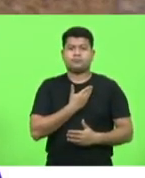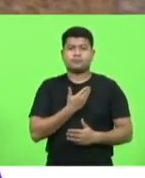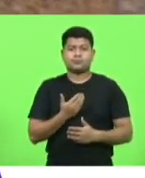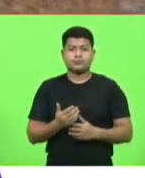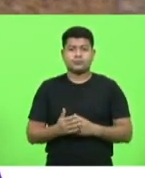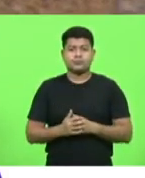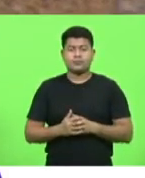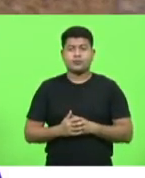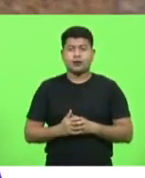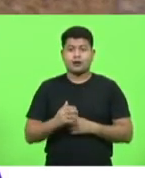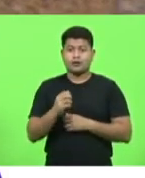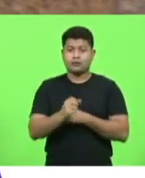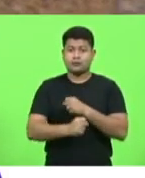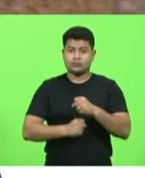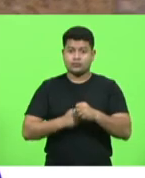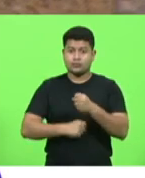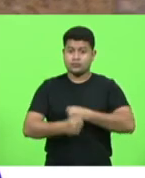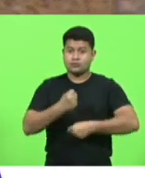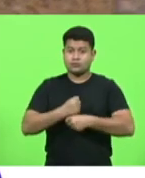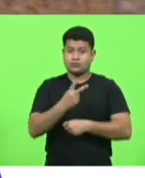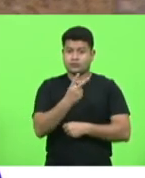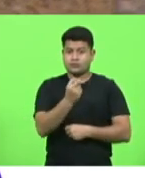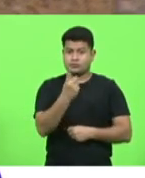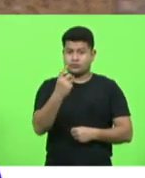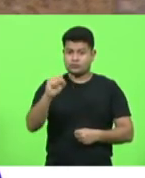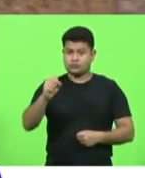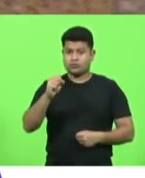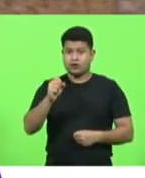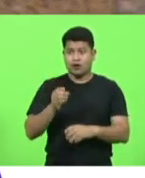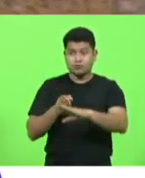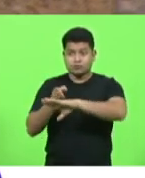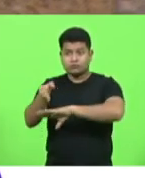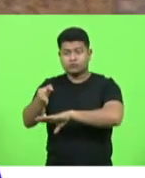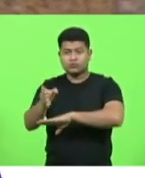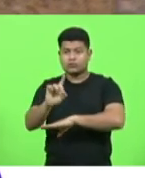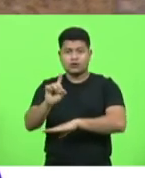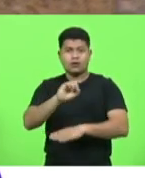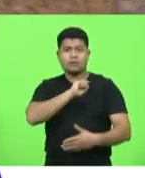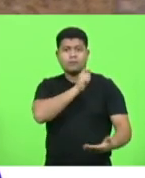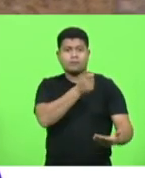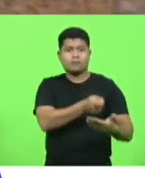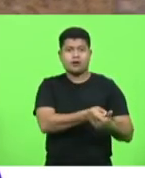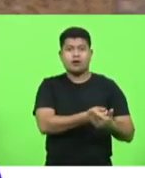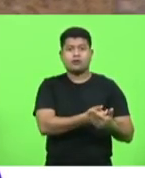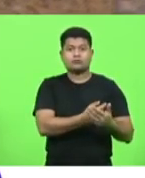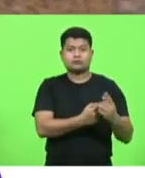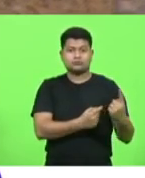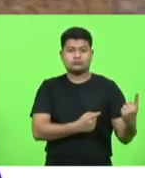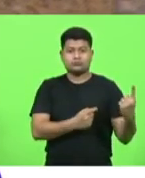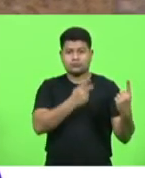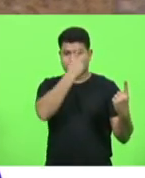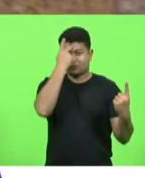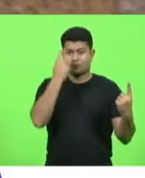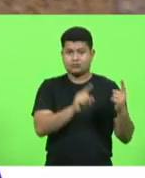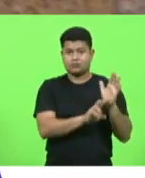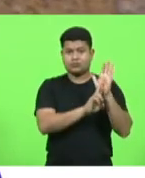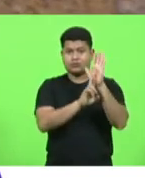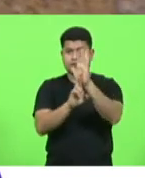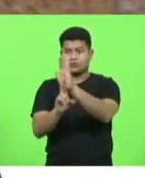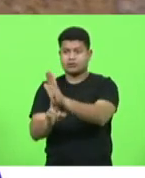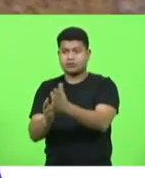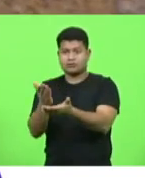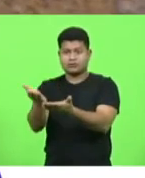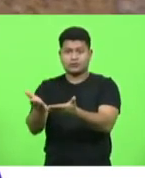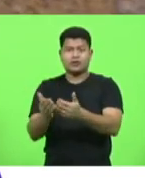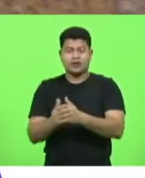em 2018 foram lá aliás nem foram pagaram para alguém ir lá para fazer boas quantidades de